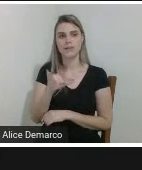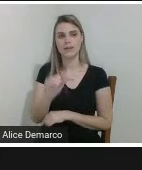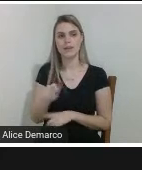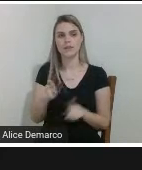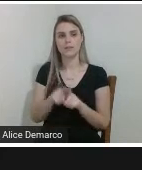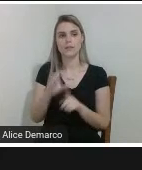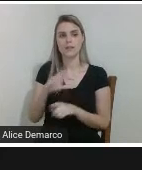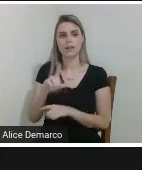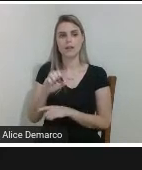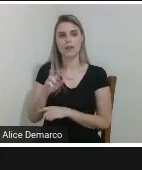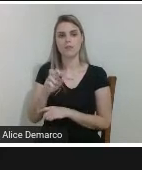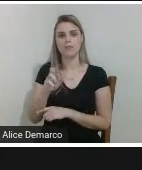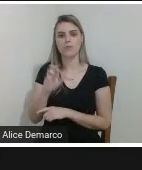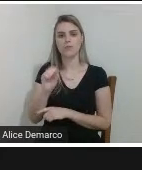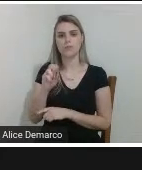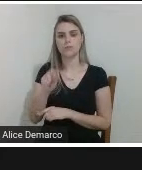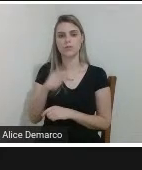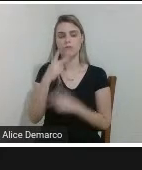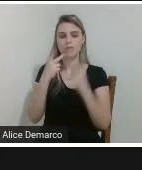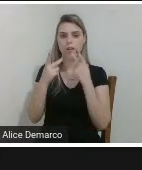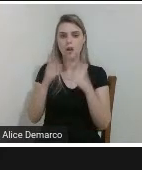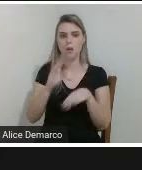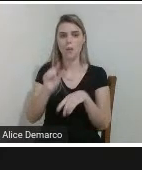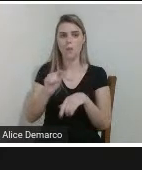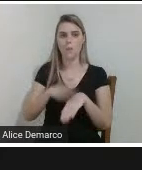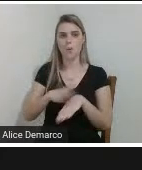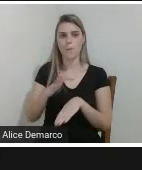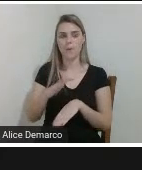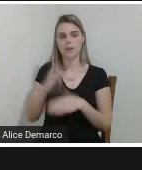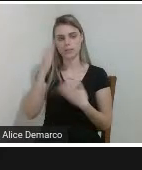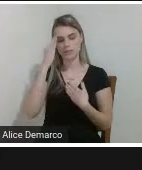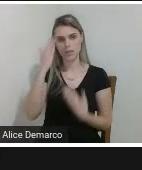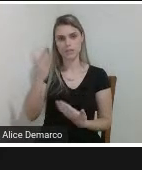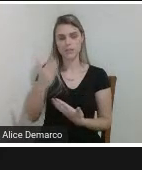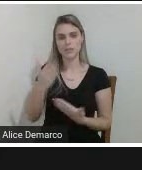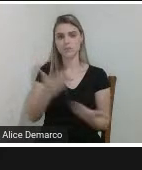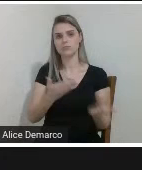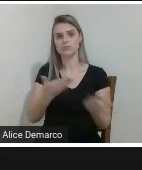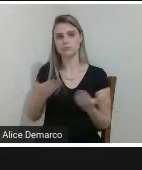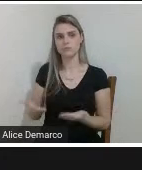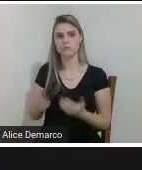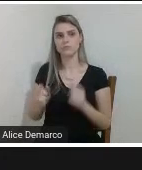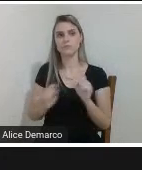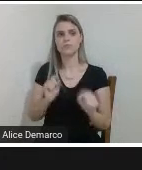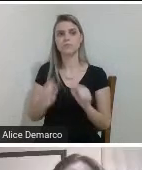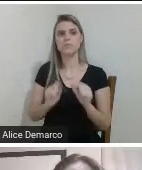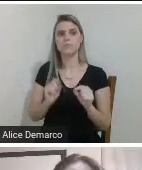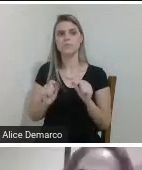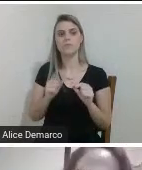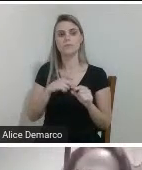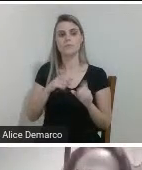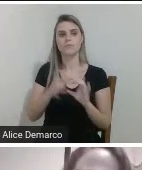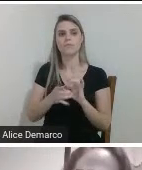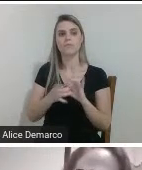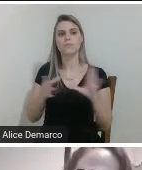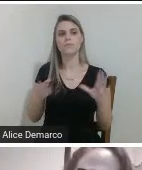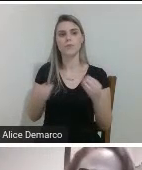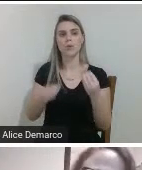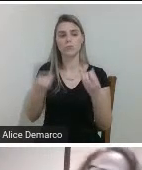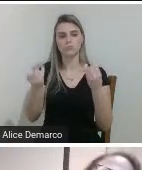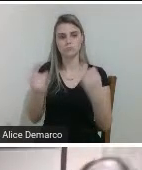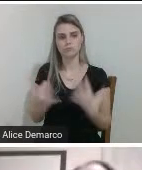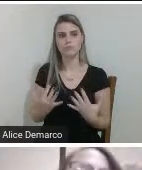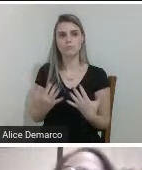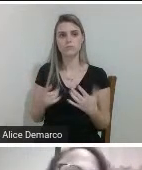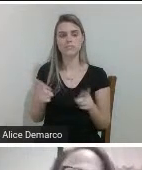Clevers falar um pouquinho mais agradeço o convite que foi nos disponibilizado como comentado